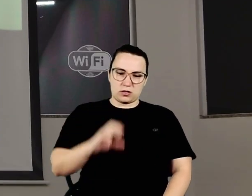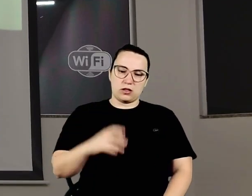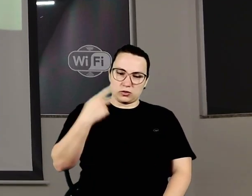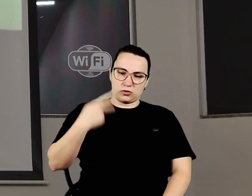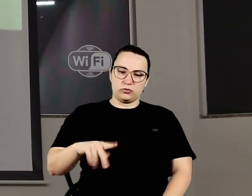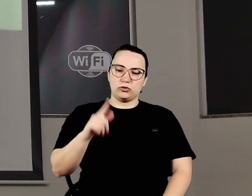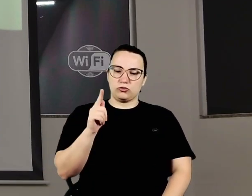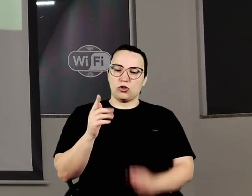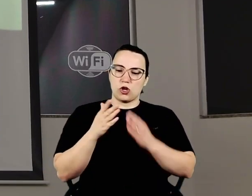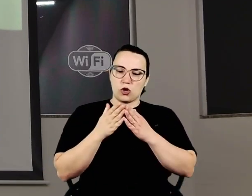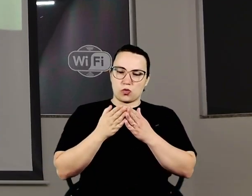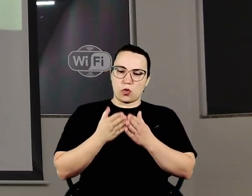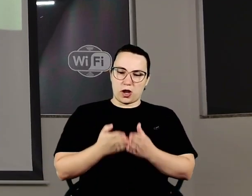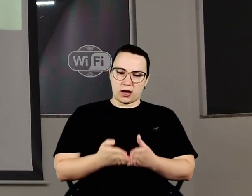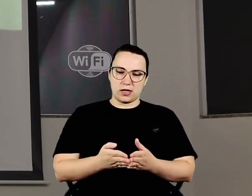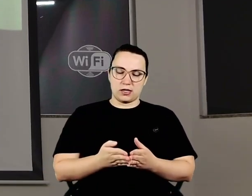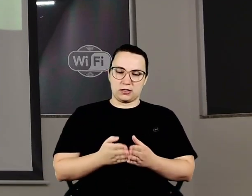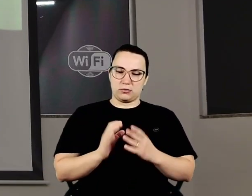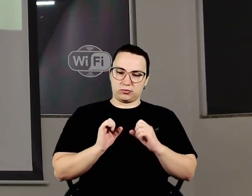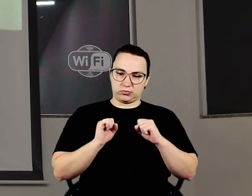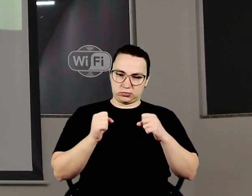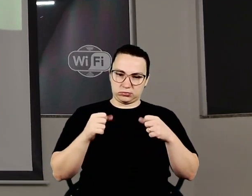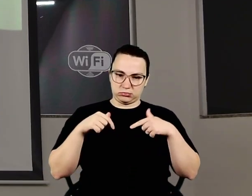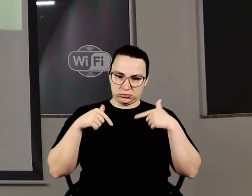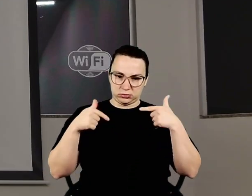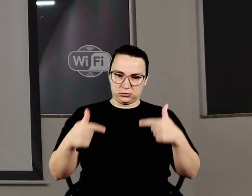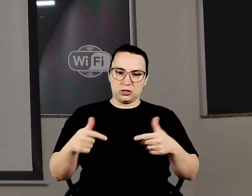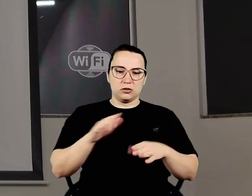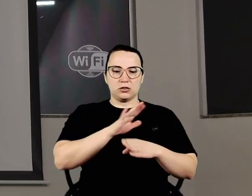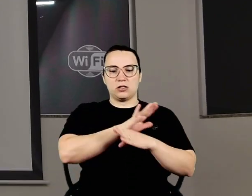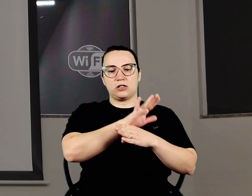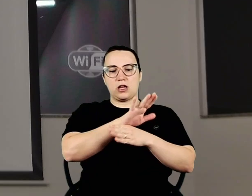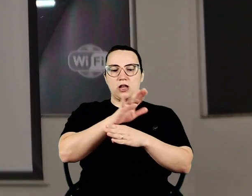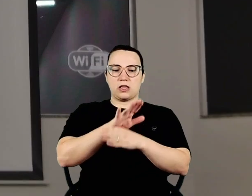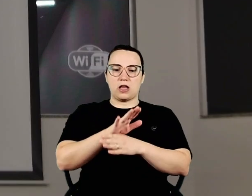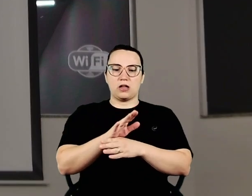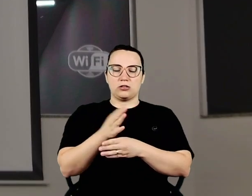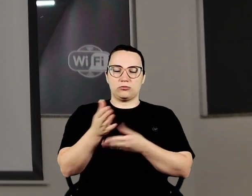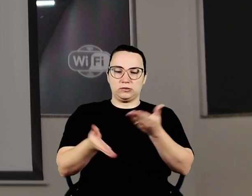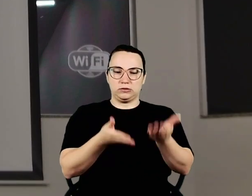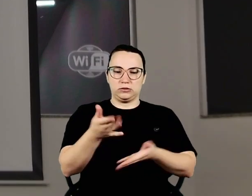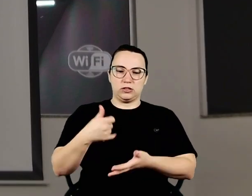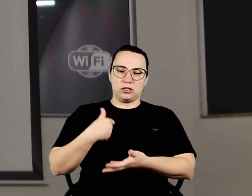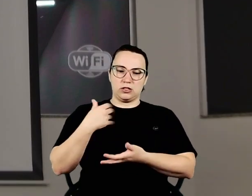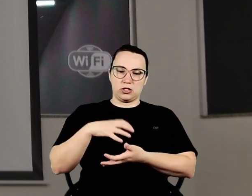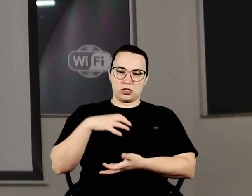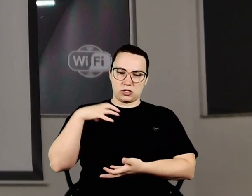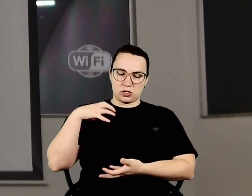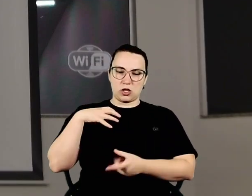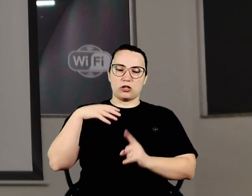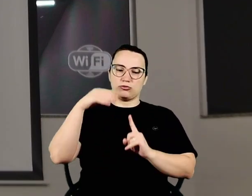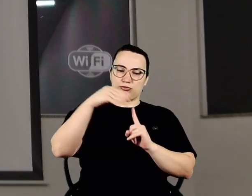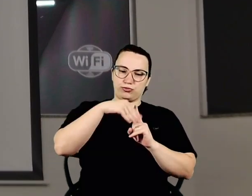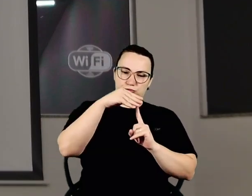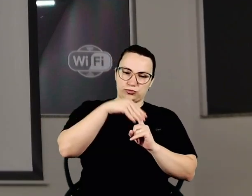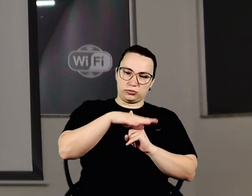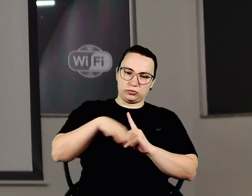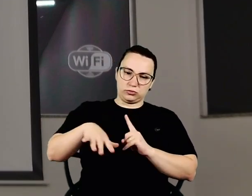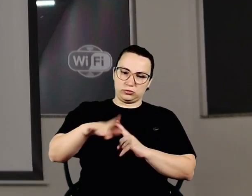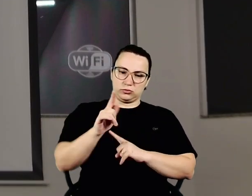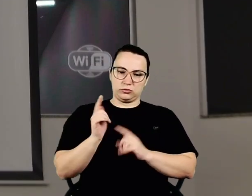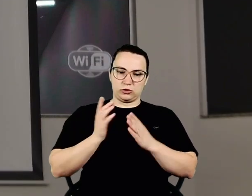pelos anos dedicados a promover a caridade e bem-estar dos idosos em estado de vulnerabilidade em nossa cidade.